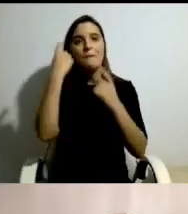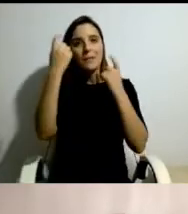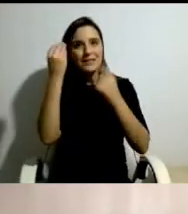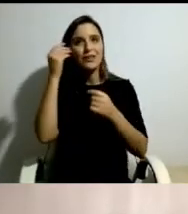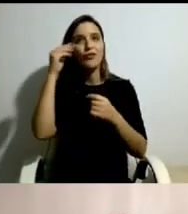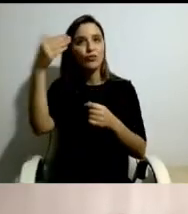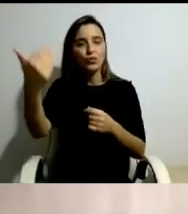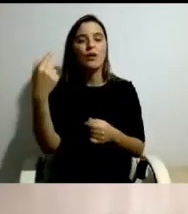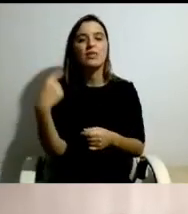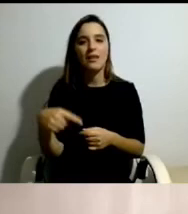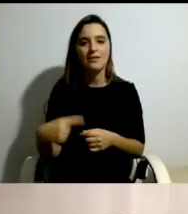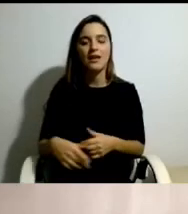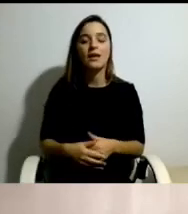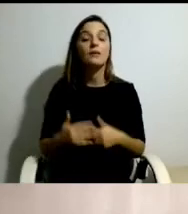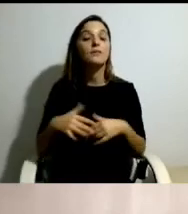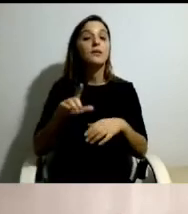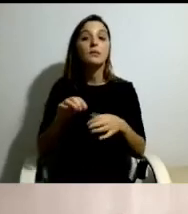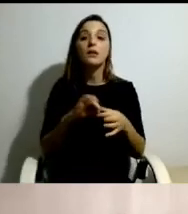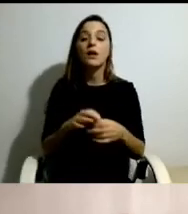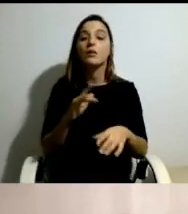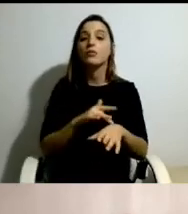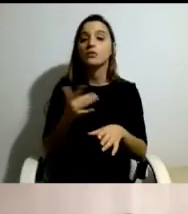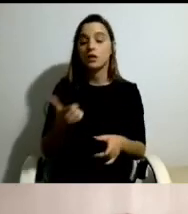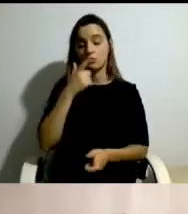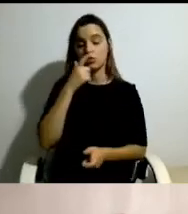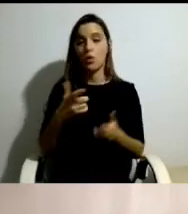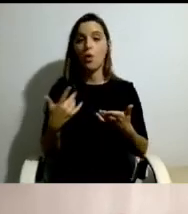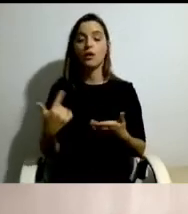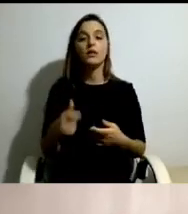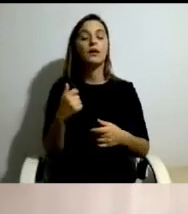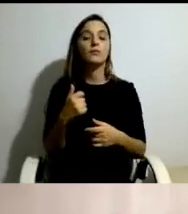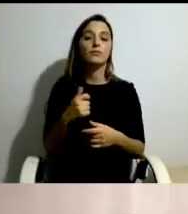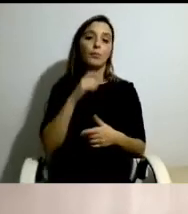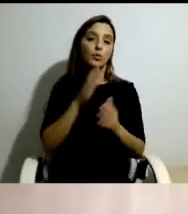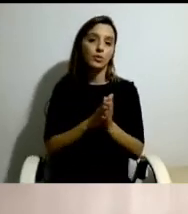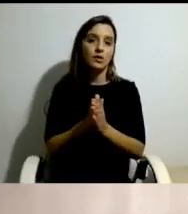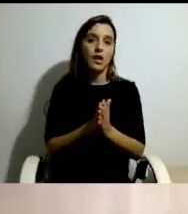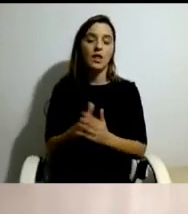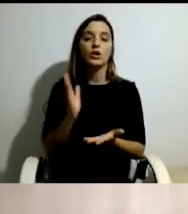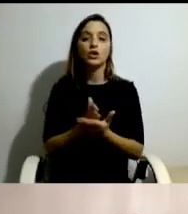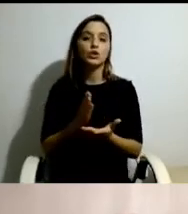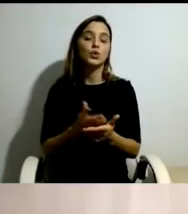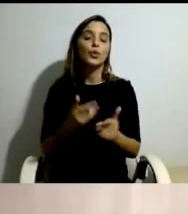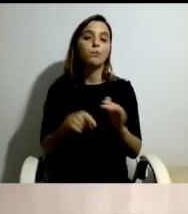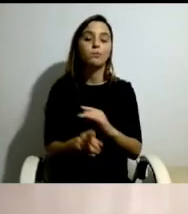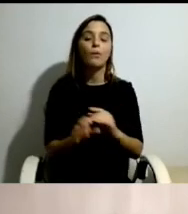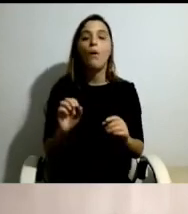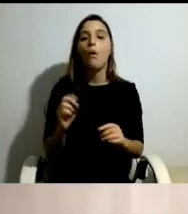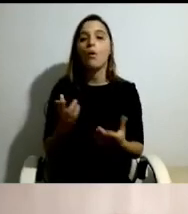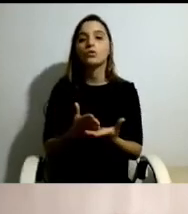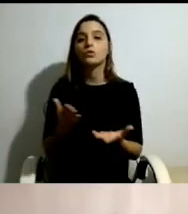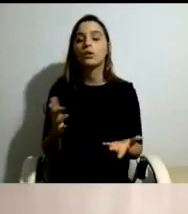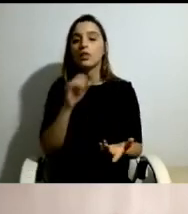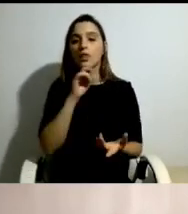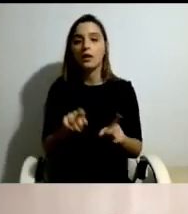Mas também a nível profissional. Estas pessoas passaram a ter a possibilidade de aprofundar os seus estudos ou, pura e simplesmente, de criar